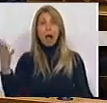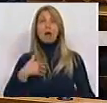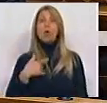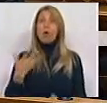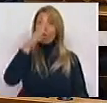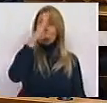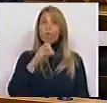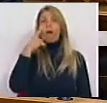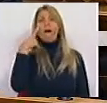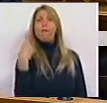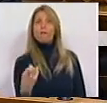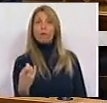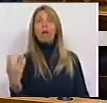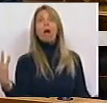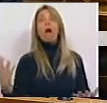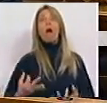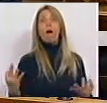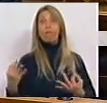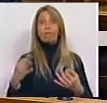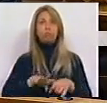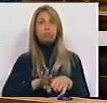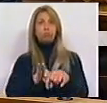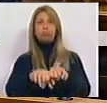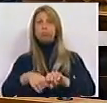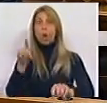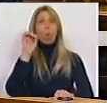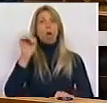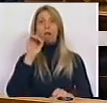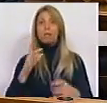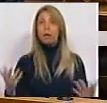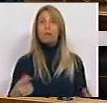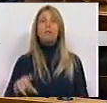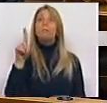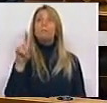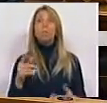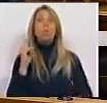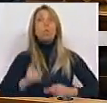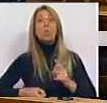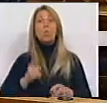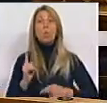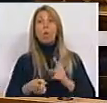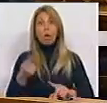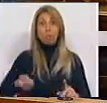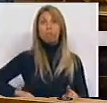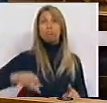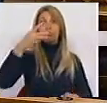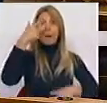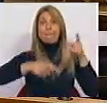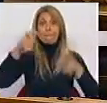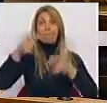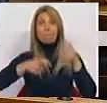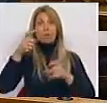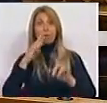efetivamente a sangria na qualidade, mas sobretudo naquilo que é o número de passageiros dos